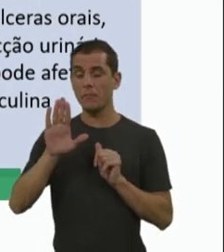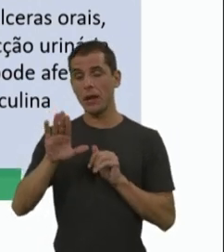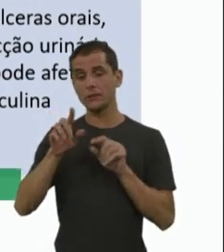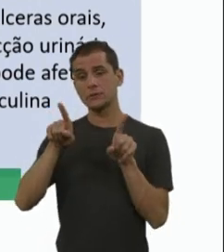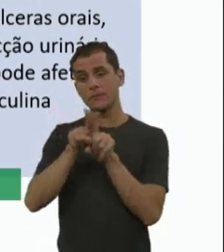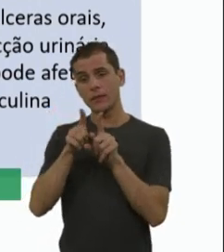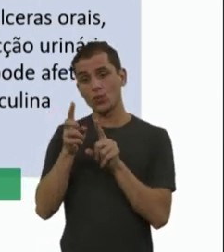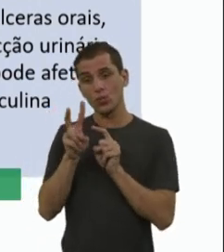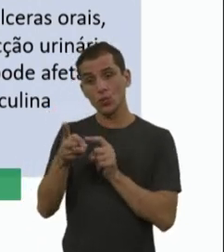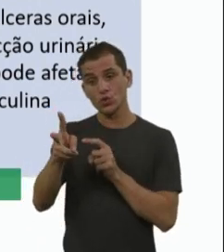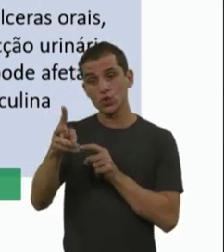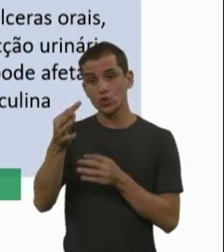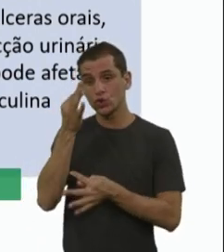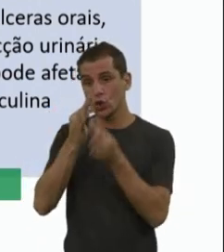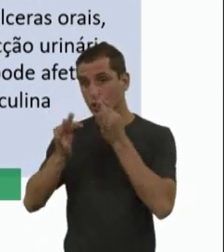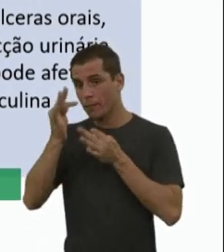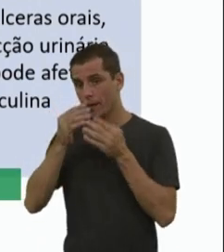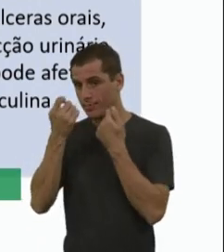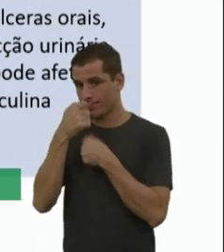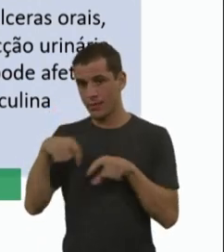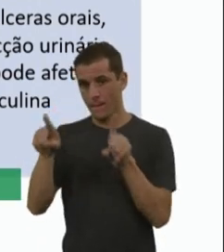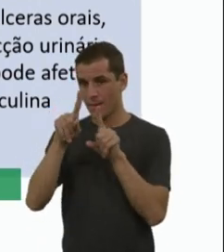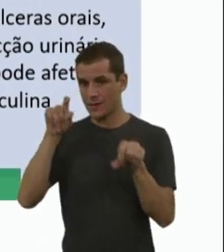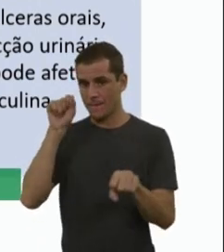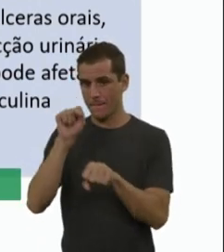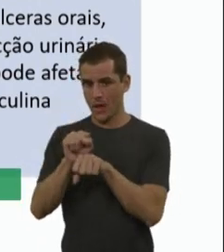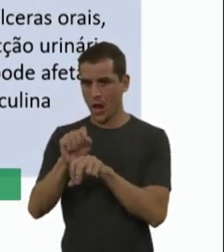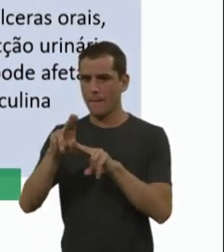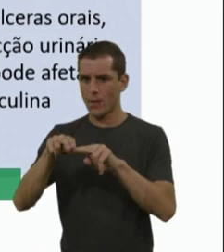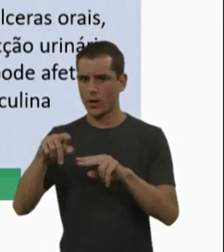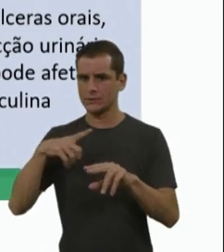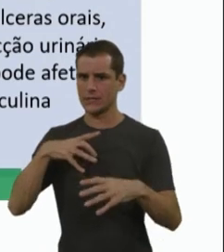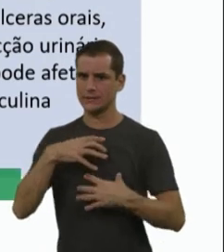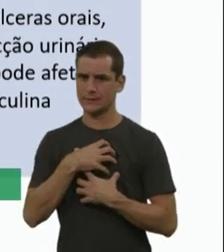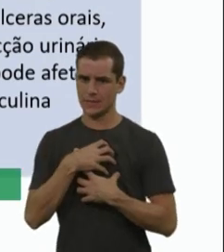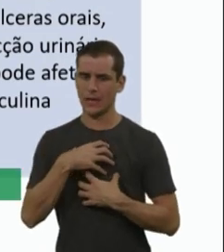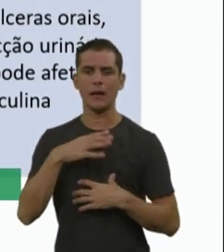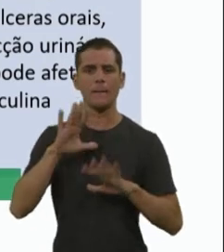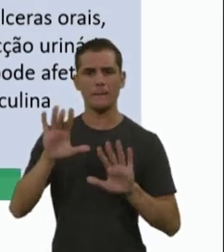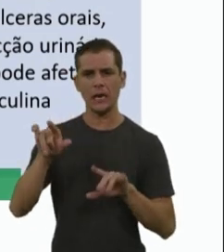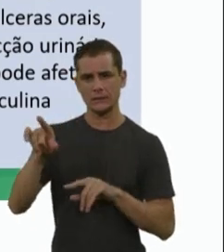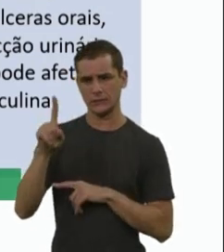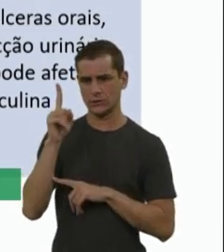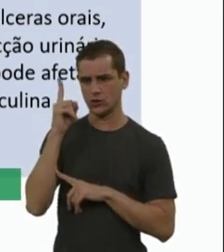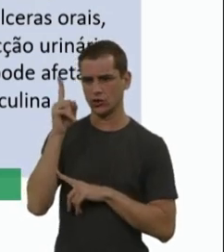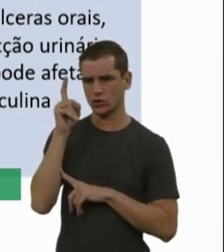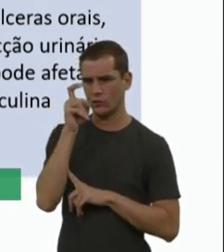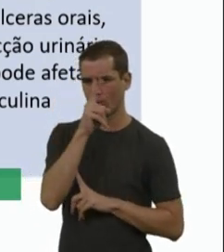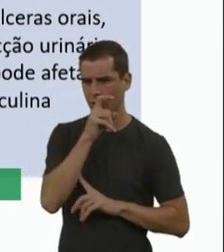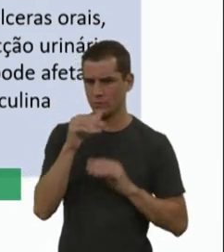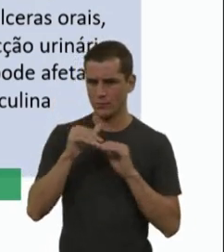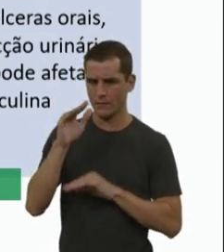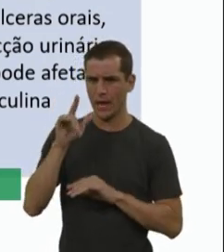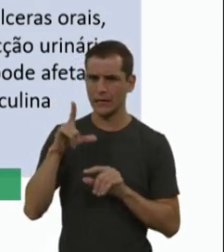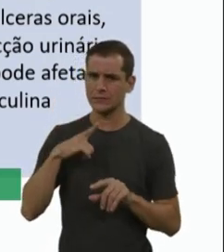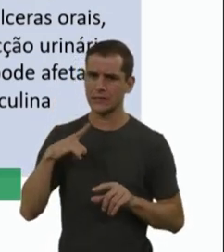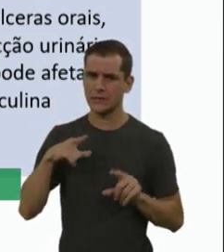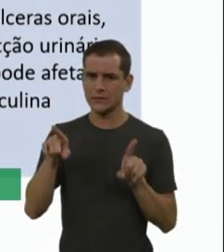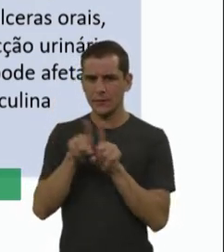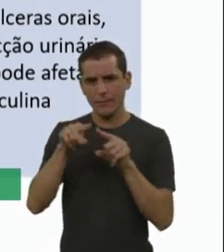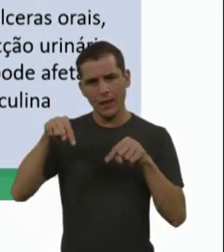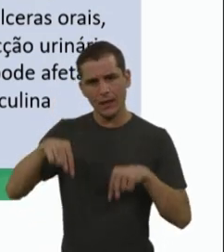pacientes geralmente não precisam interromper o tratamento devido a esses efeitos, mas raramente o úlcera oral, a artralgia ou